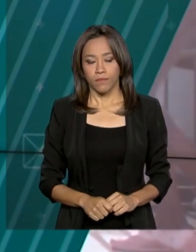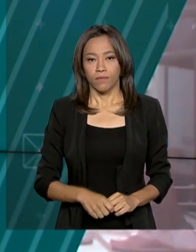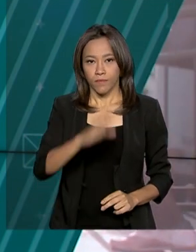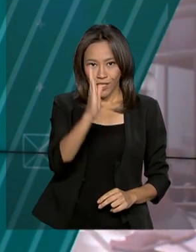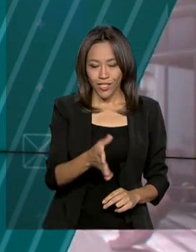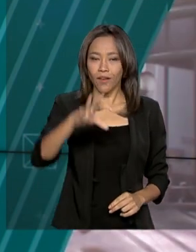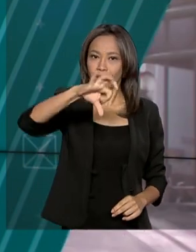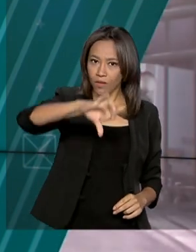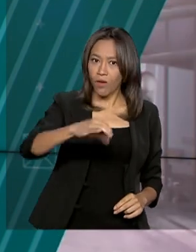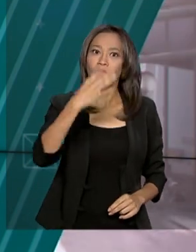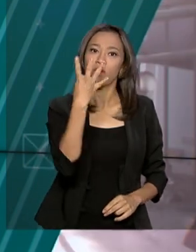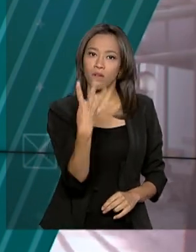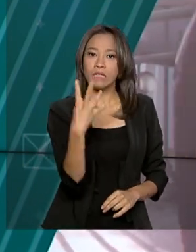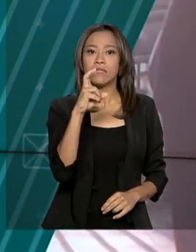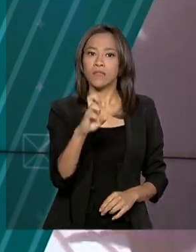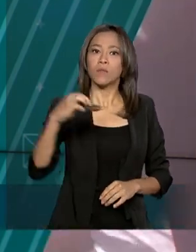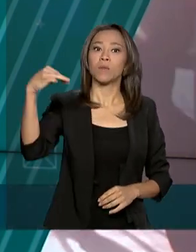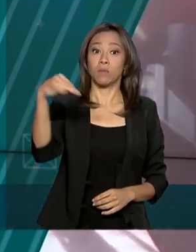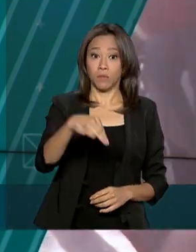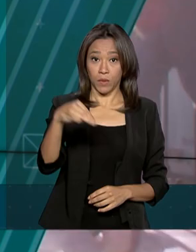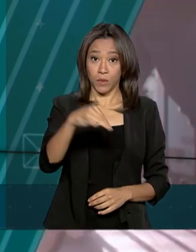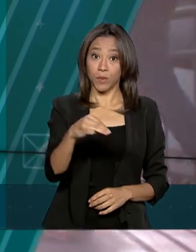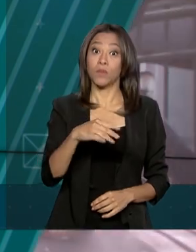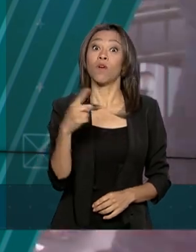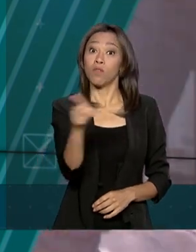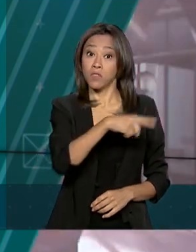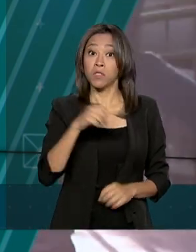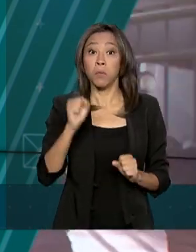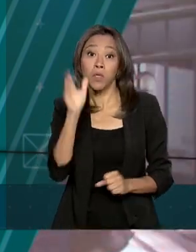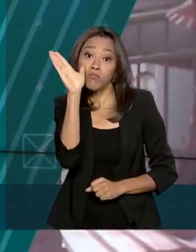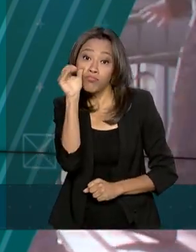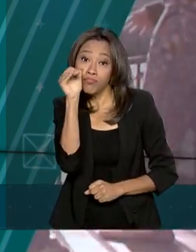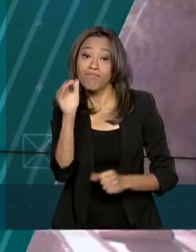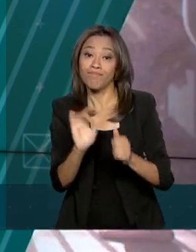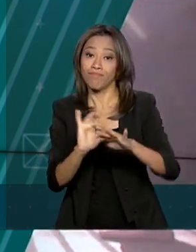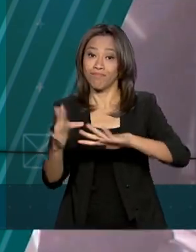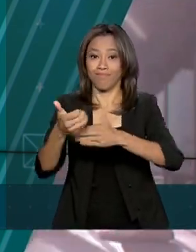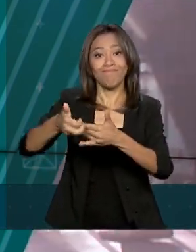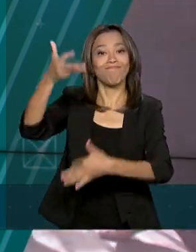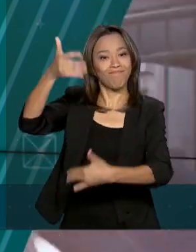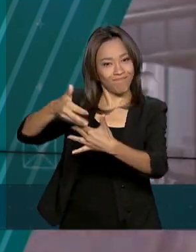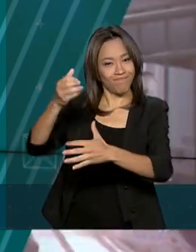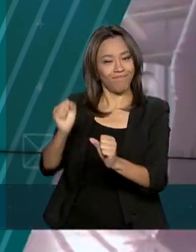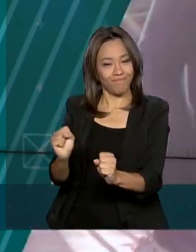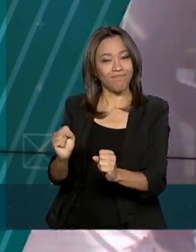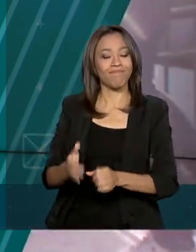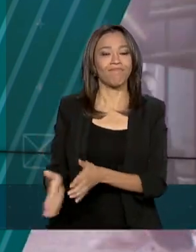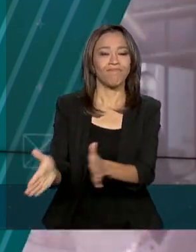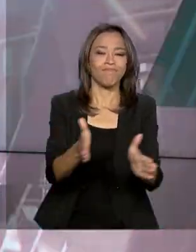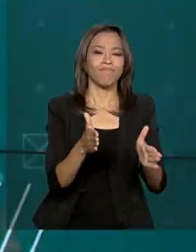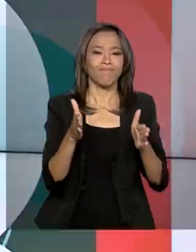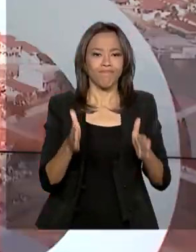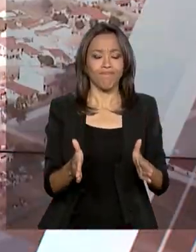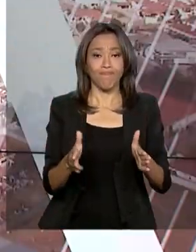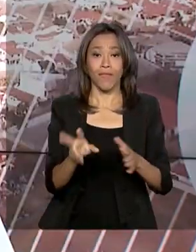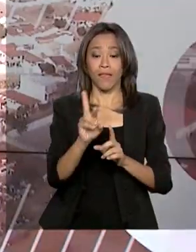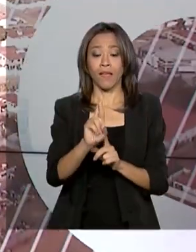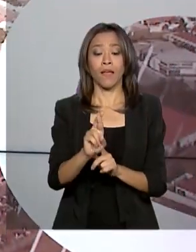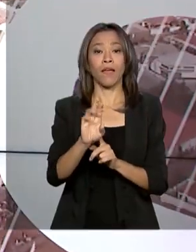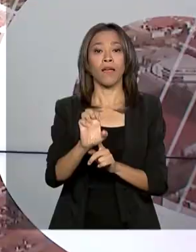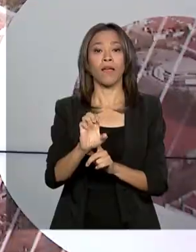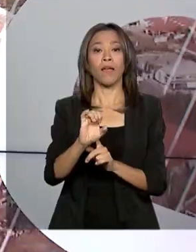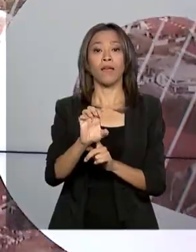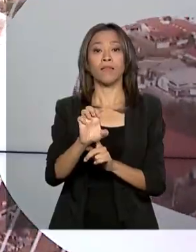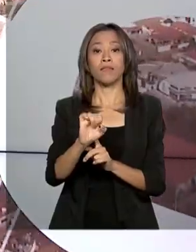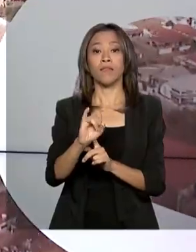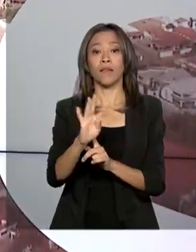São 9 horas e 45 minutos, estamos ao vivo também pelas redes sociais. A Receita Federal paga hoje